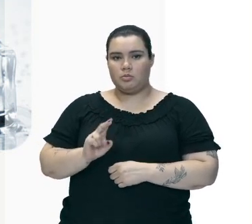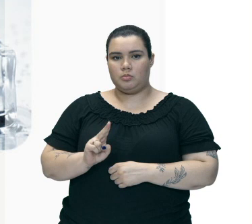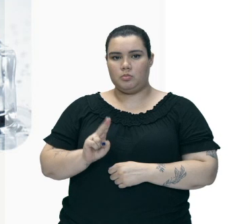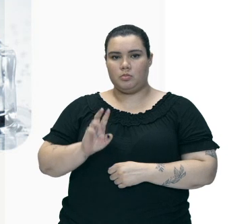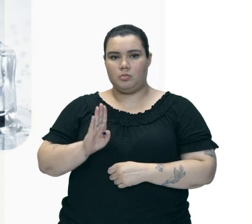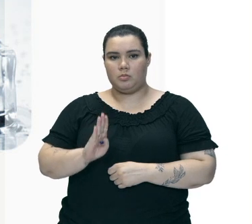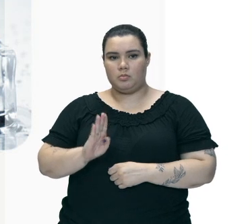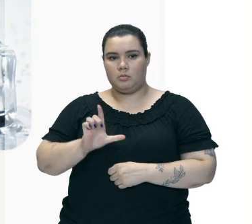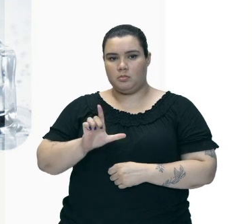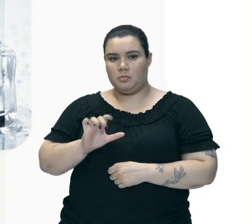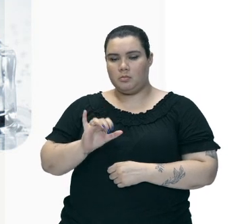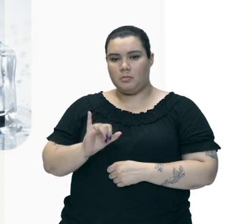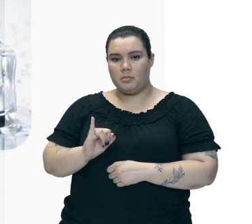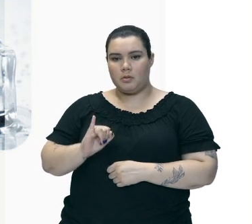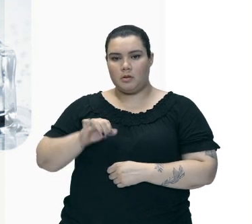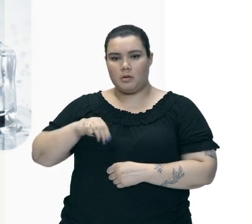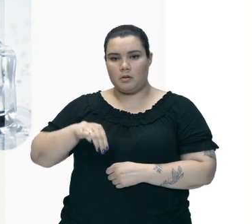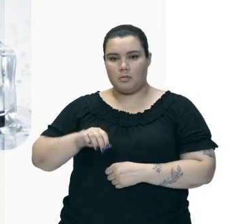Sublimação